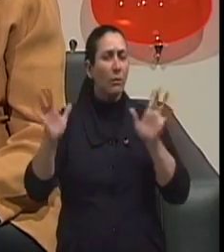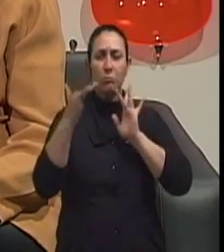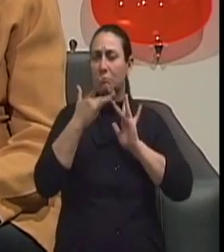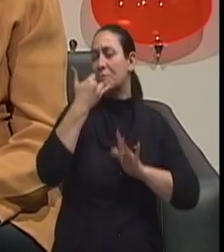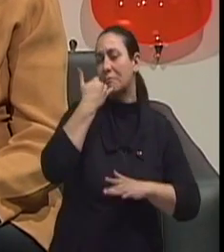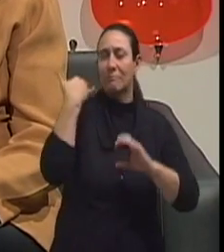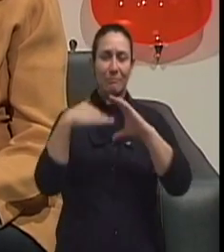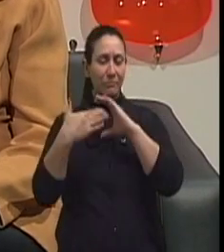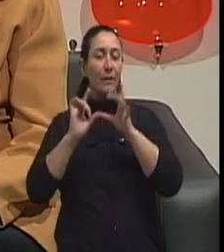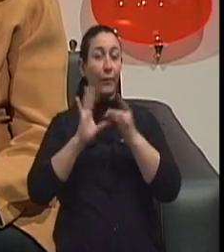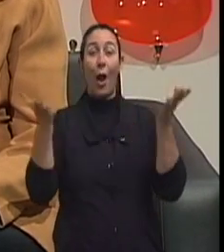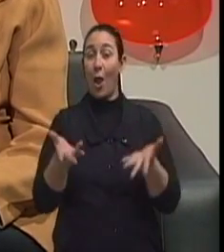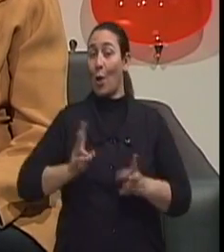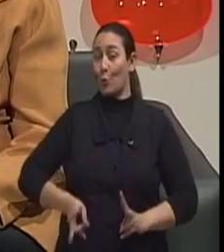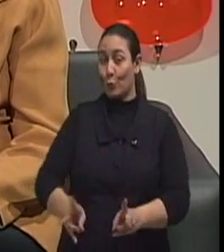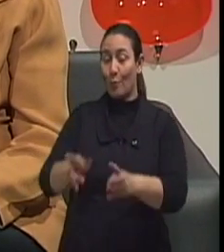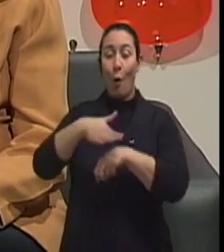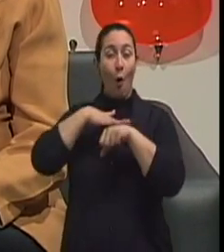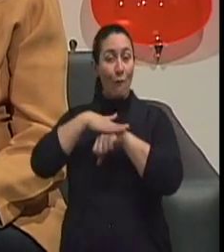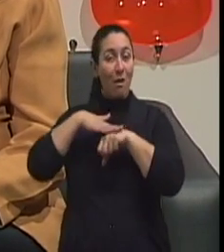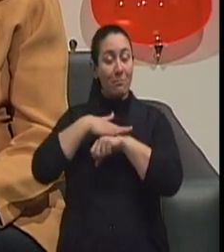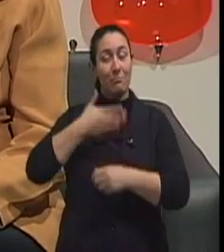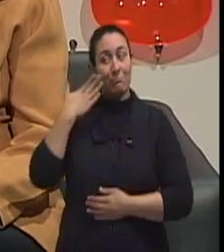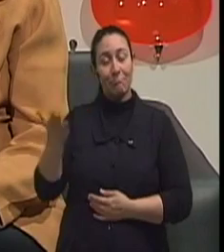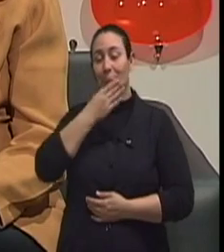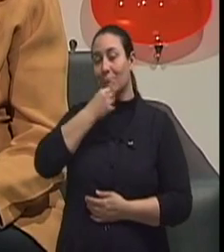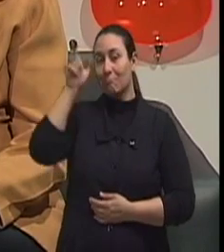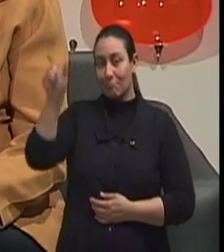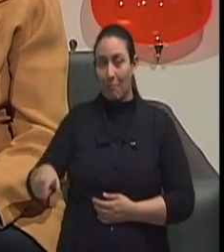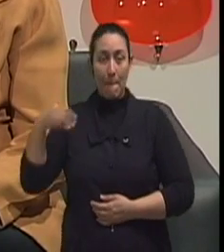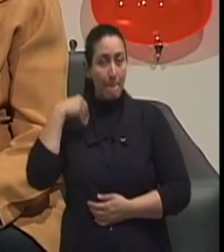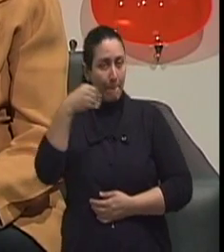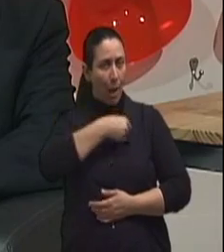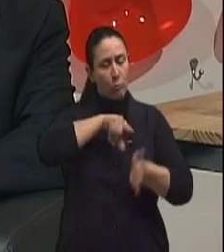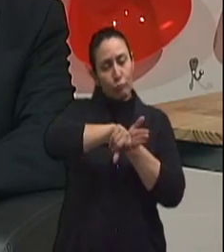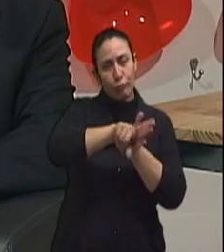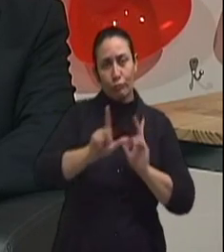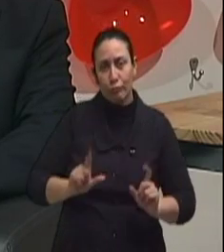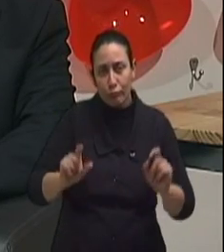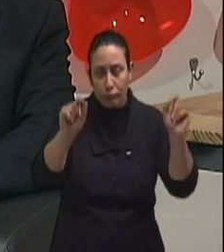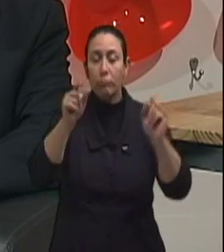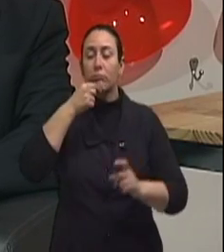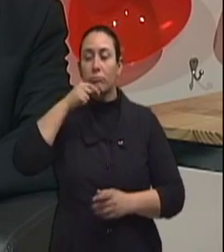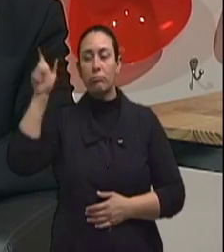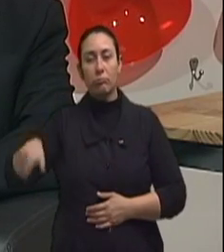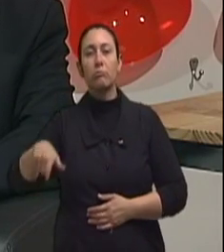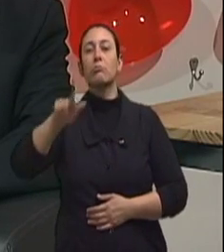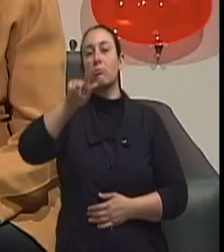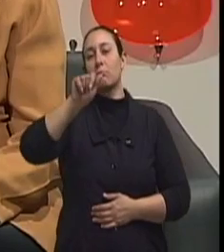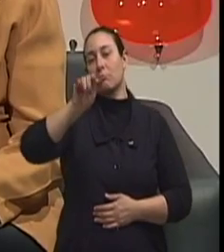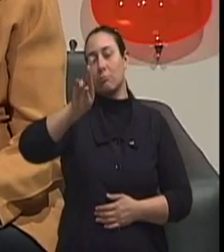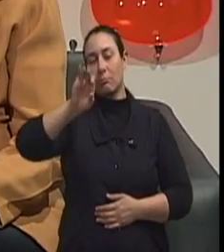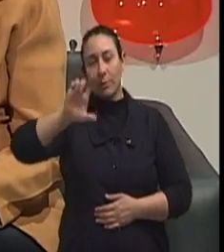direta. Nós continuamos aqui a nossa conversa com o médico-oncologista Gabriel Prola, do Instituto do Câncer Mãe de